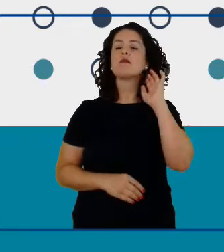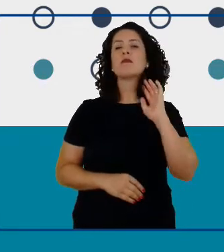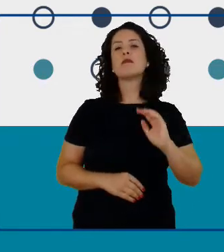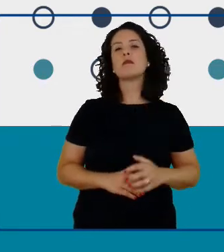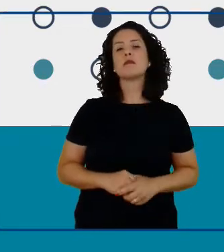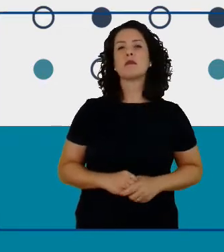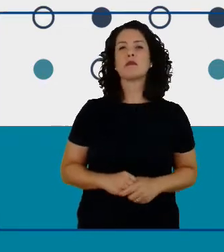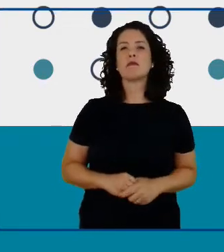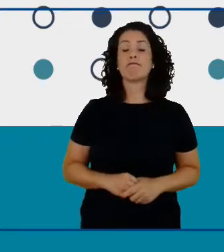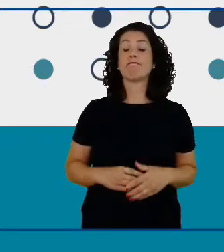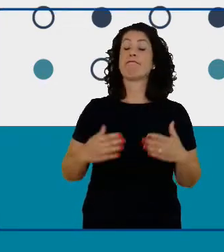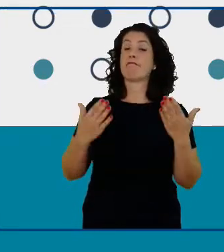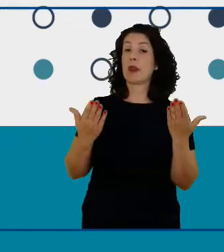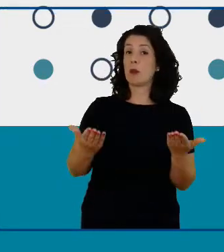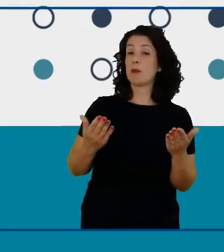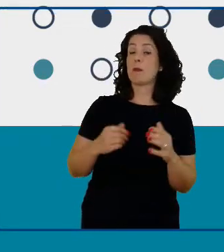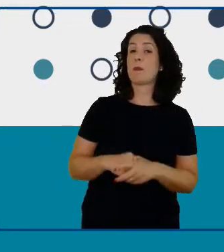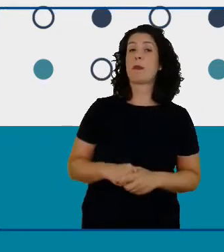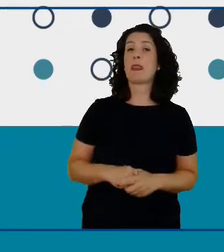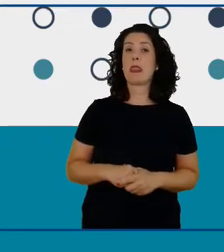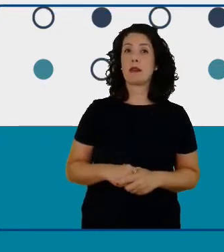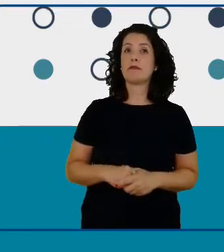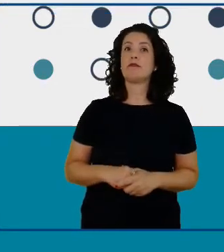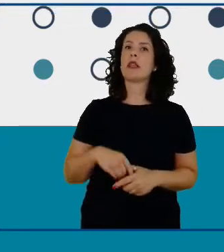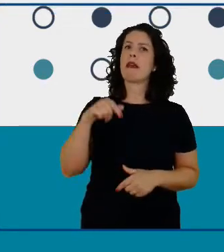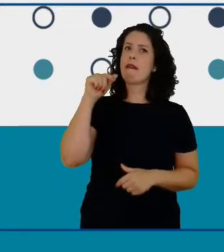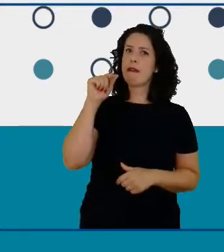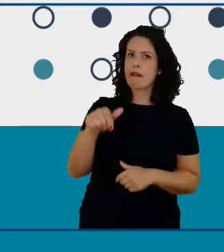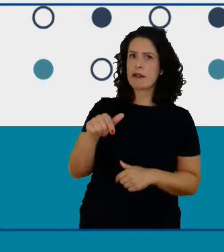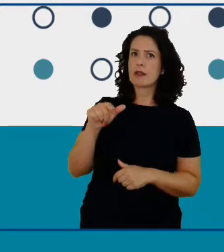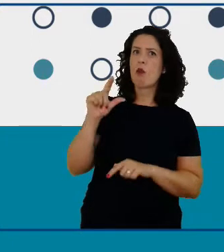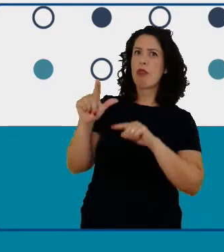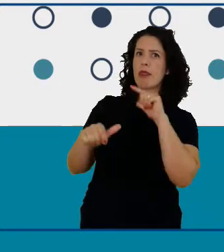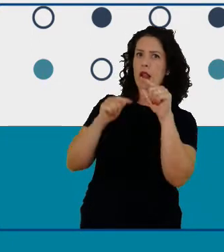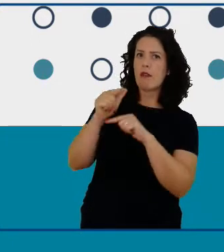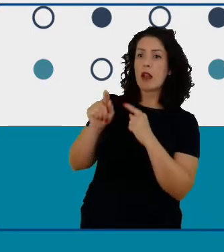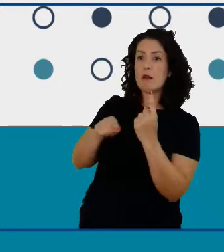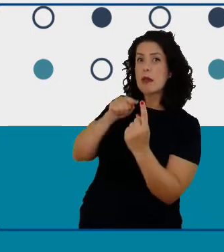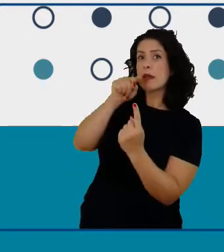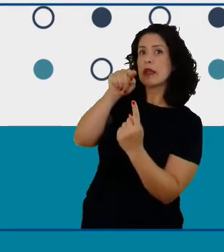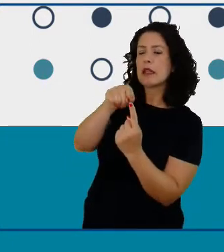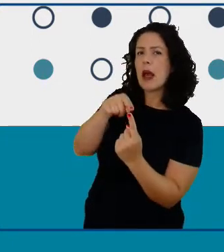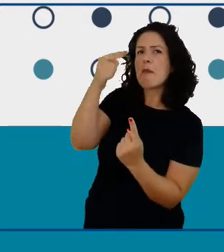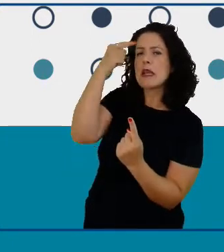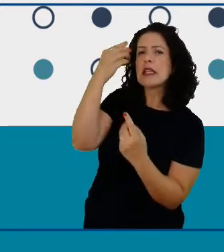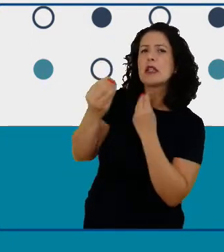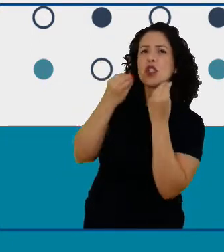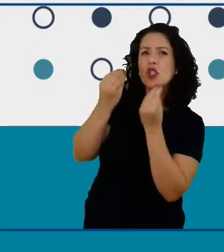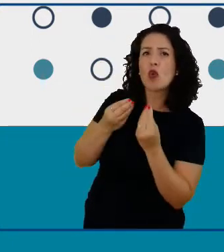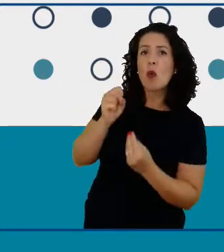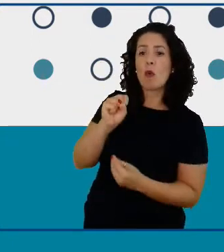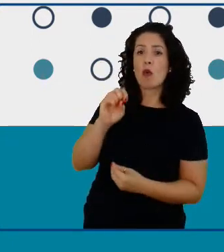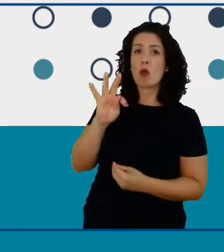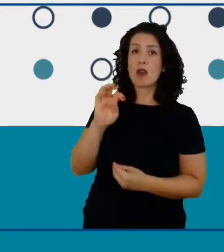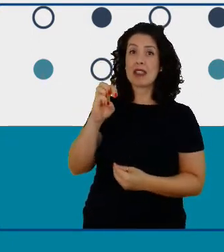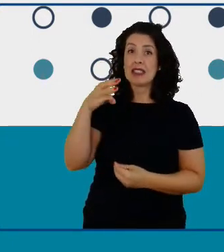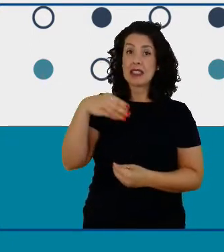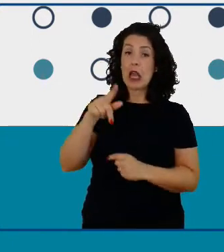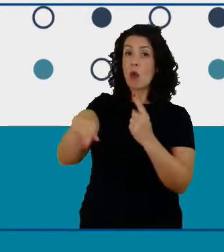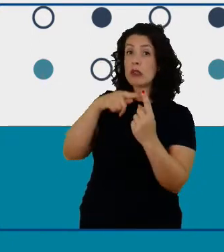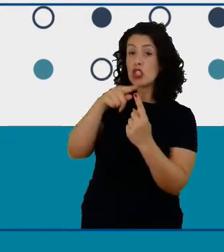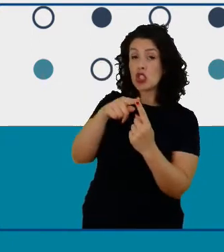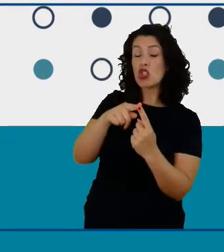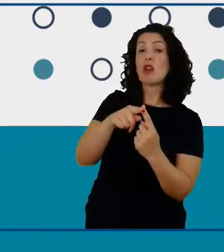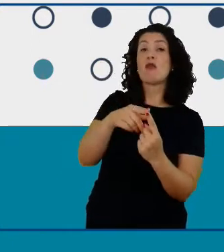parte dessa tarefa de ensinar o inglês como uma segunda língua no STEM a língua inglesa se